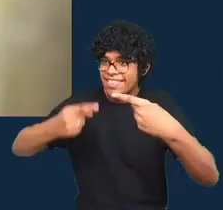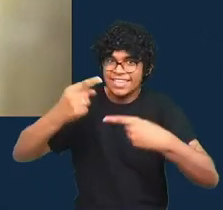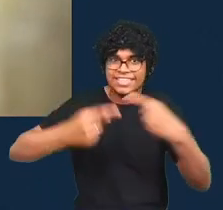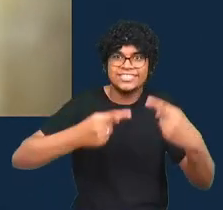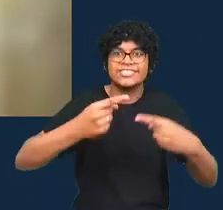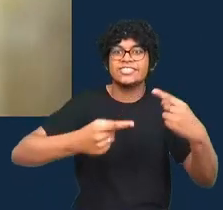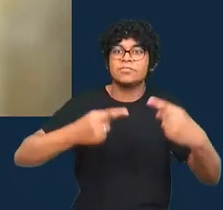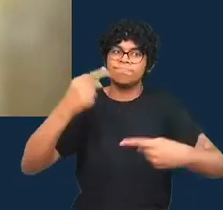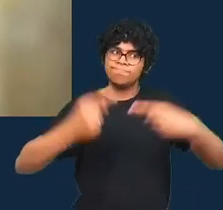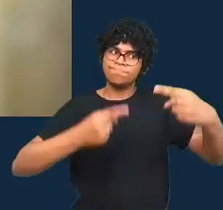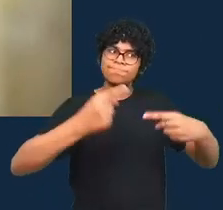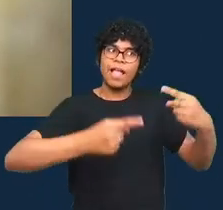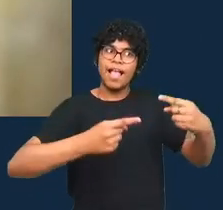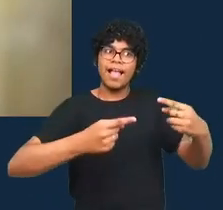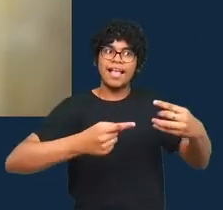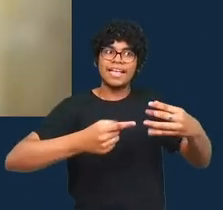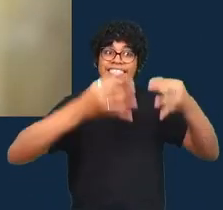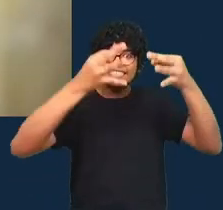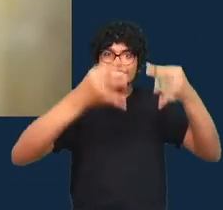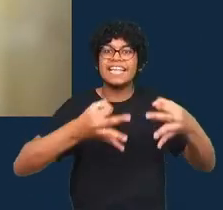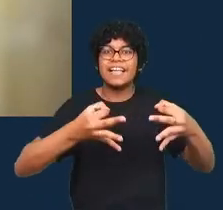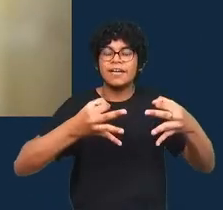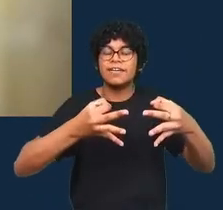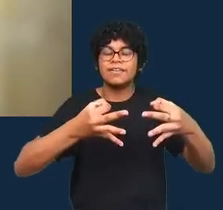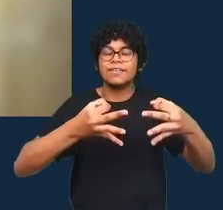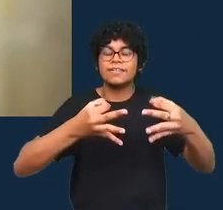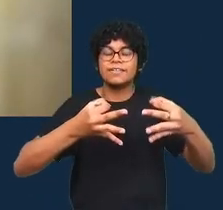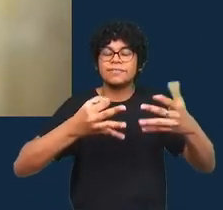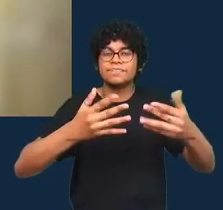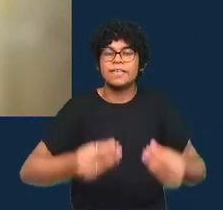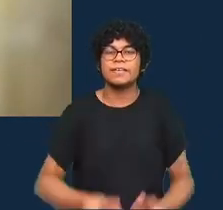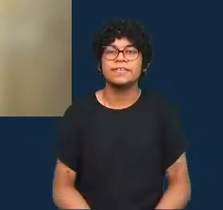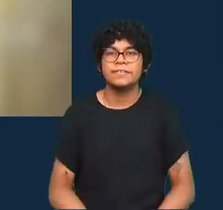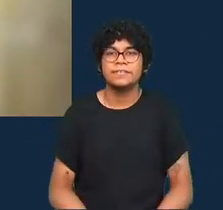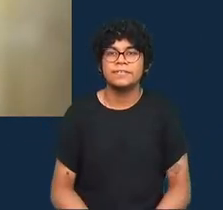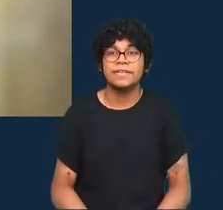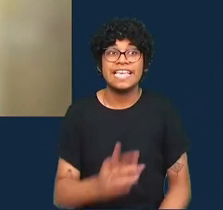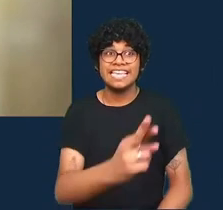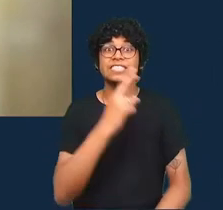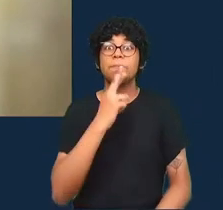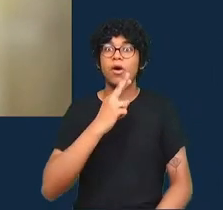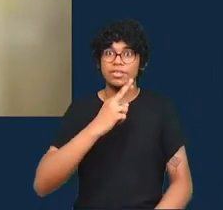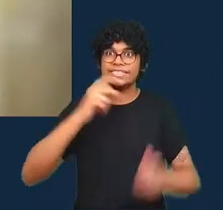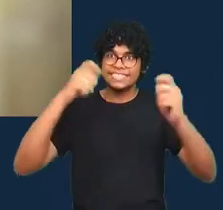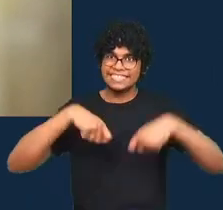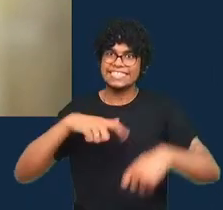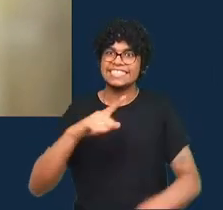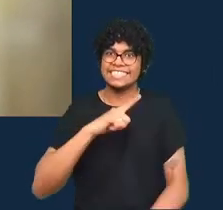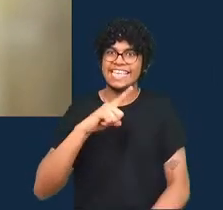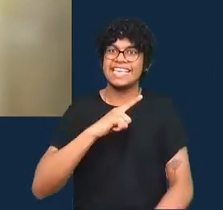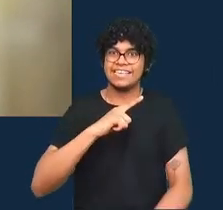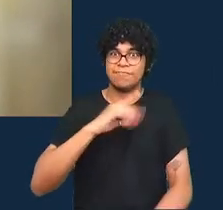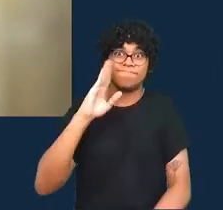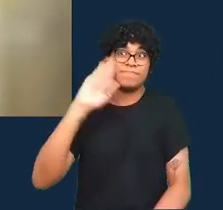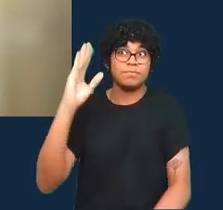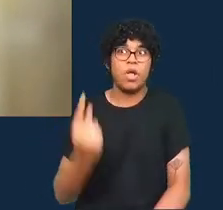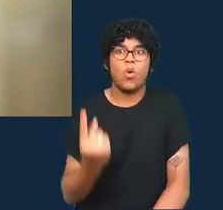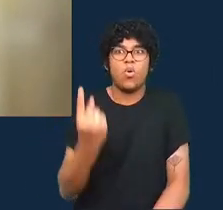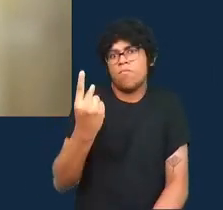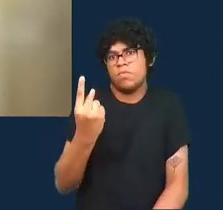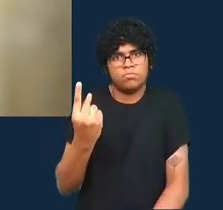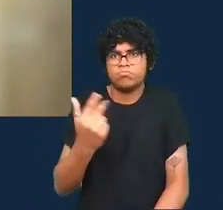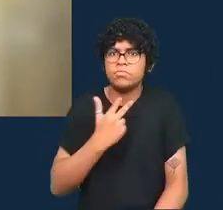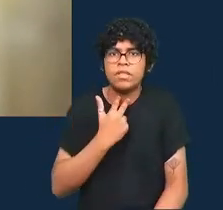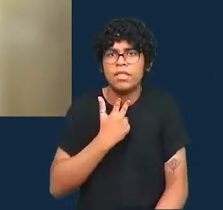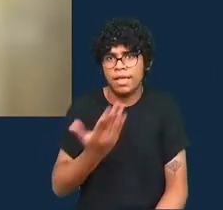discussões essa zona que existe na sociedade democrática ou seja não podemos pegar os